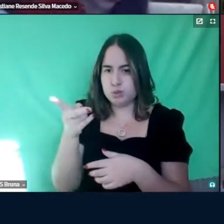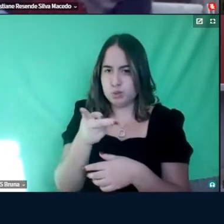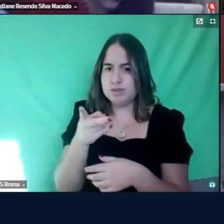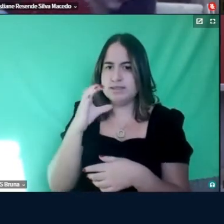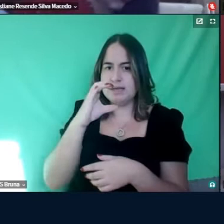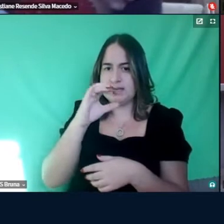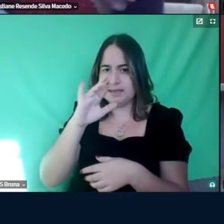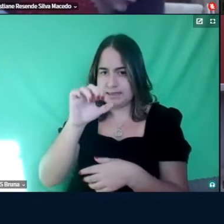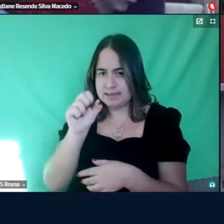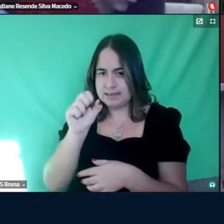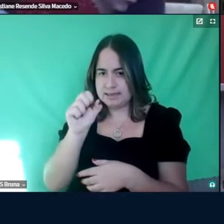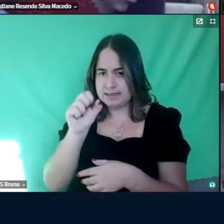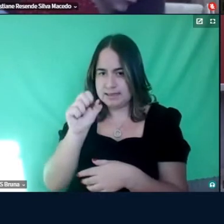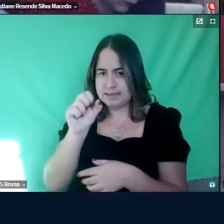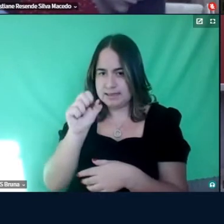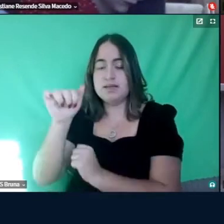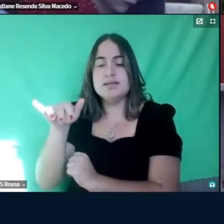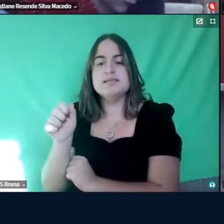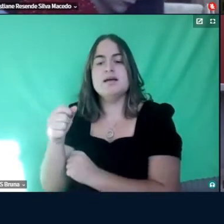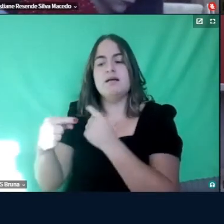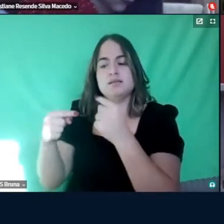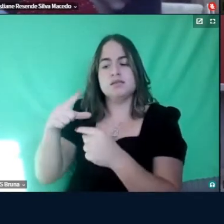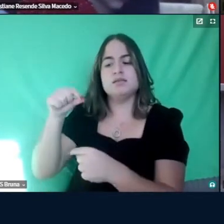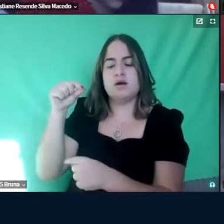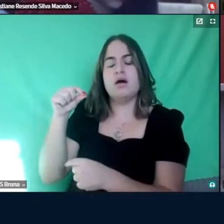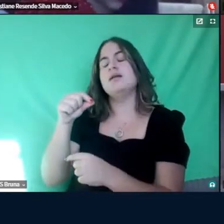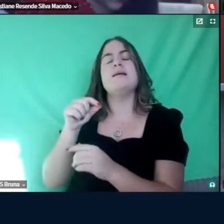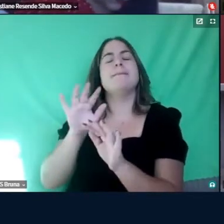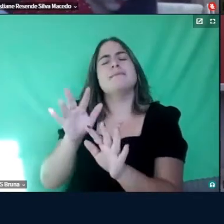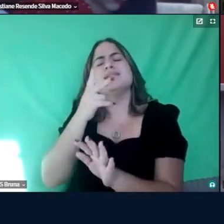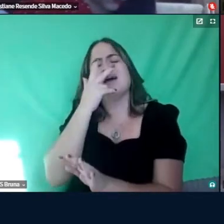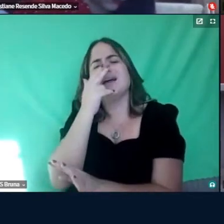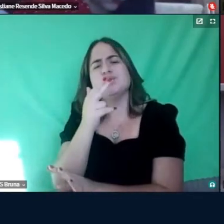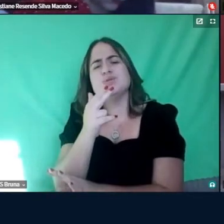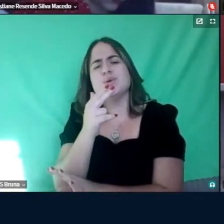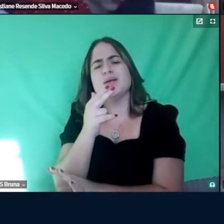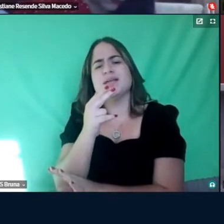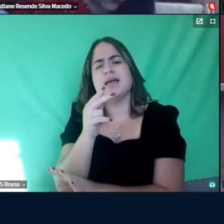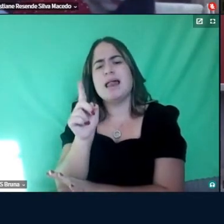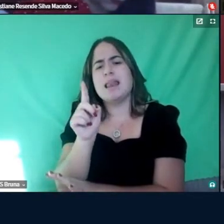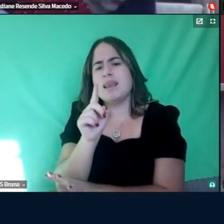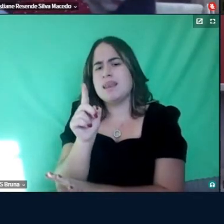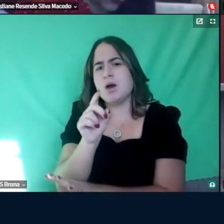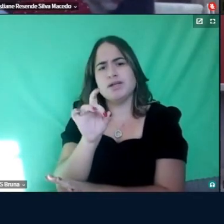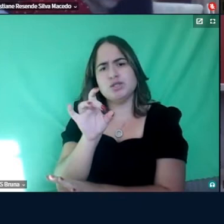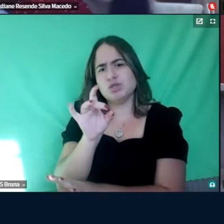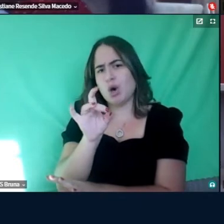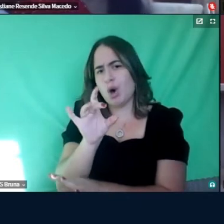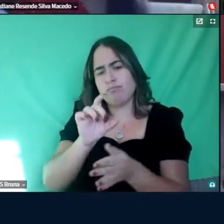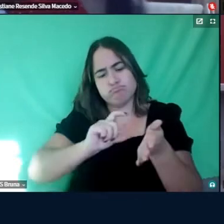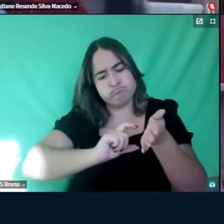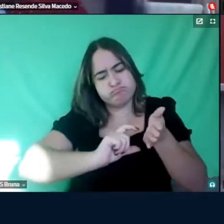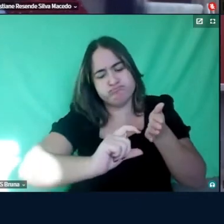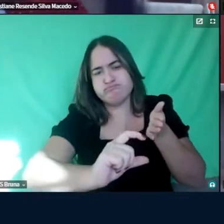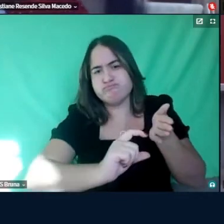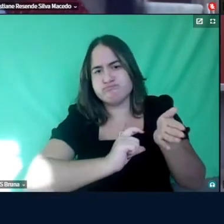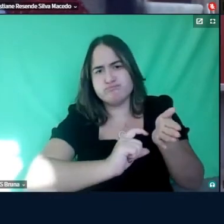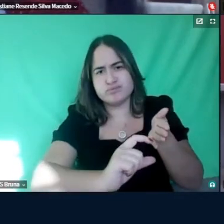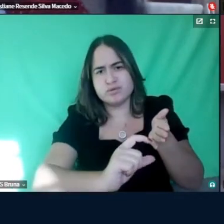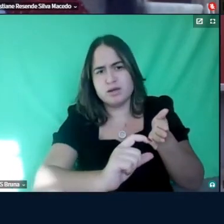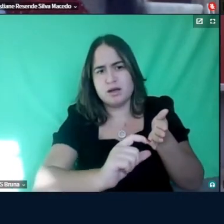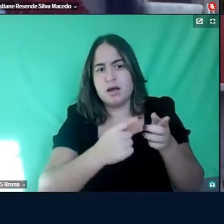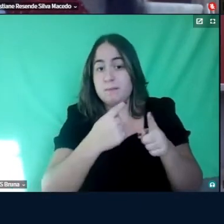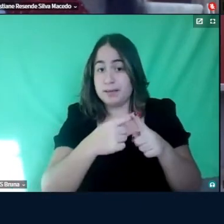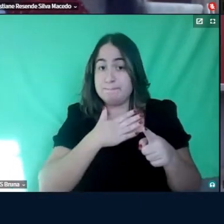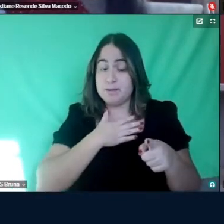é pertinente, mas eu acho que não, não, não seria uma nota de rodapé, porque para mim, ela é uma informação super